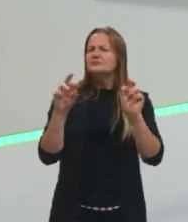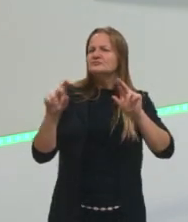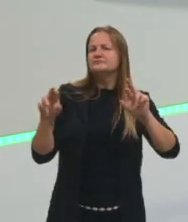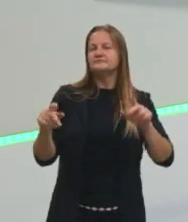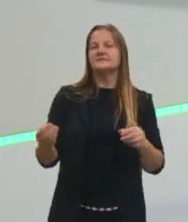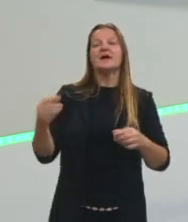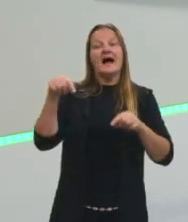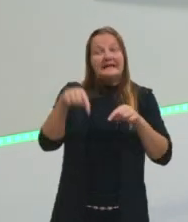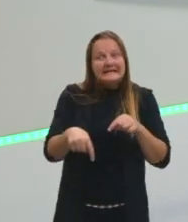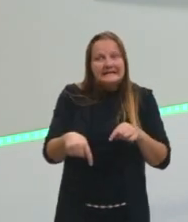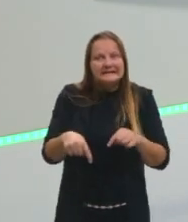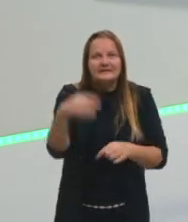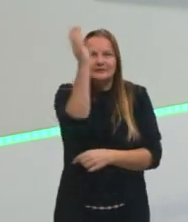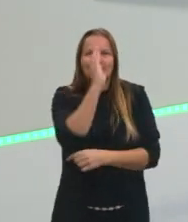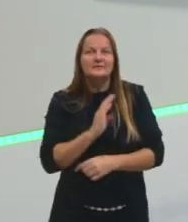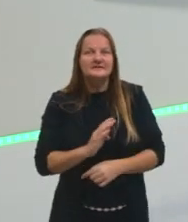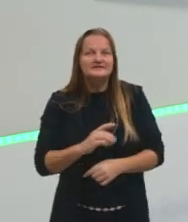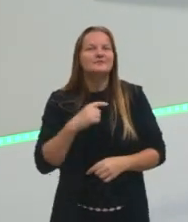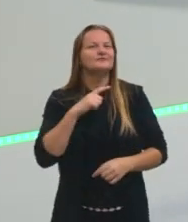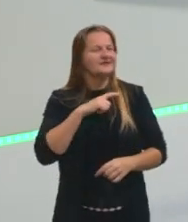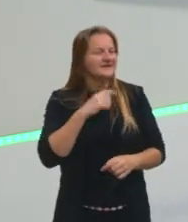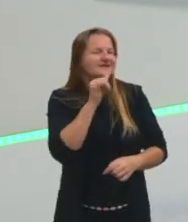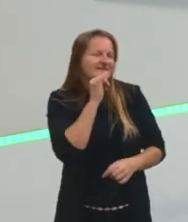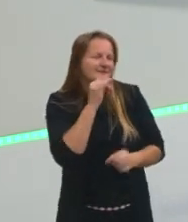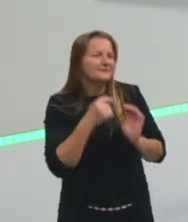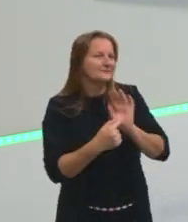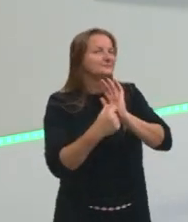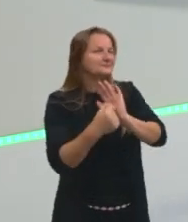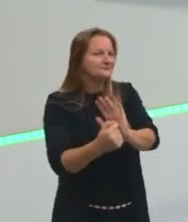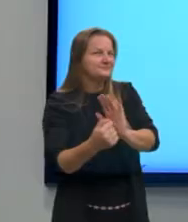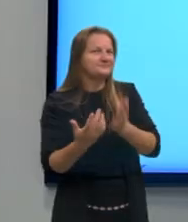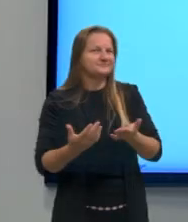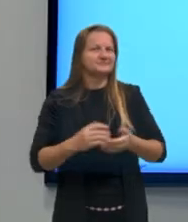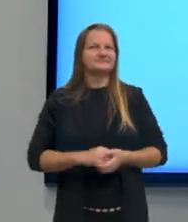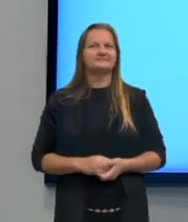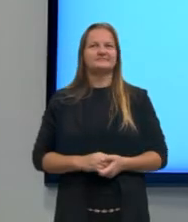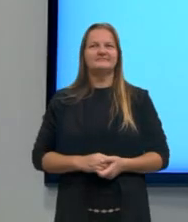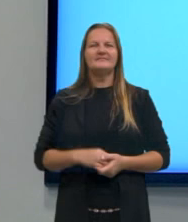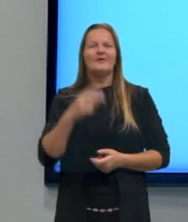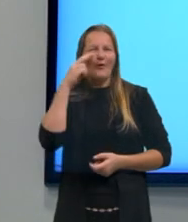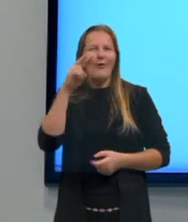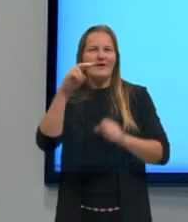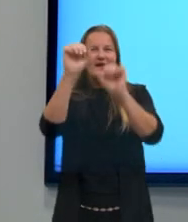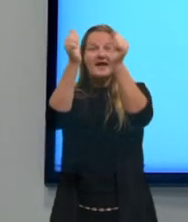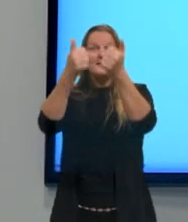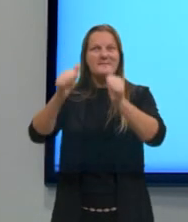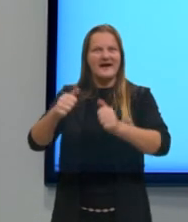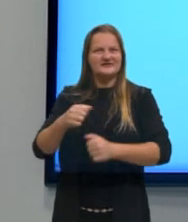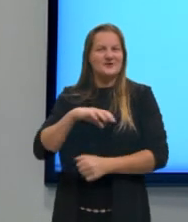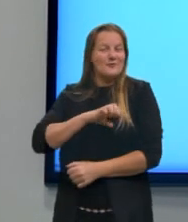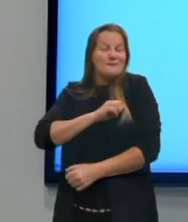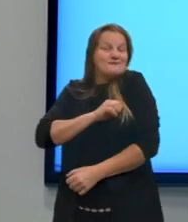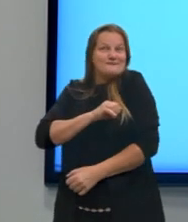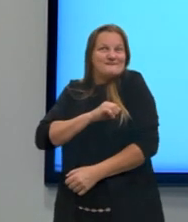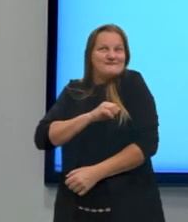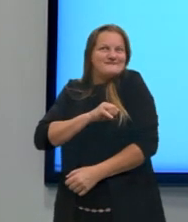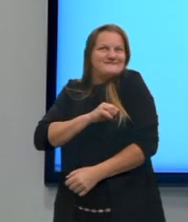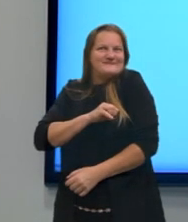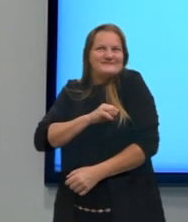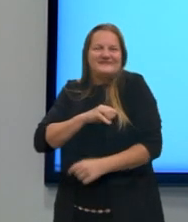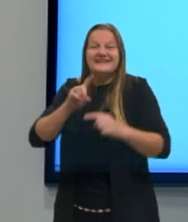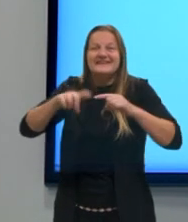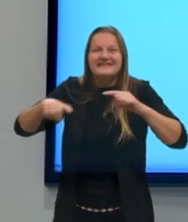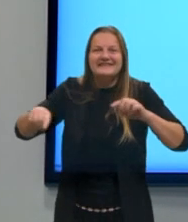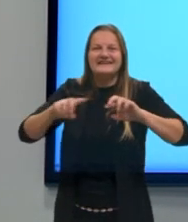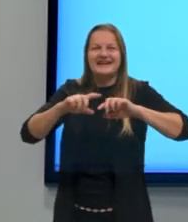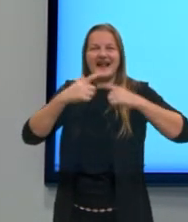nosso próprio país. Eu trouxe aqui como exemplo, essa imagem que eu sou apaixonada, não tem como falar de variação